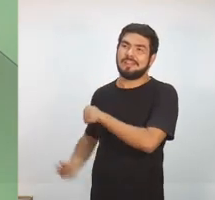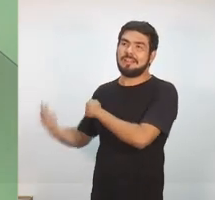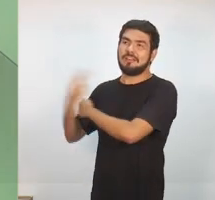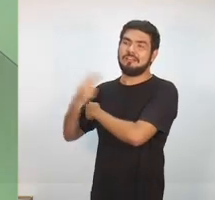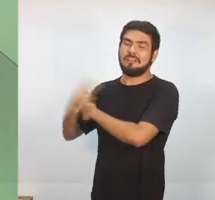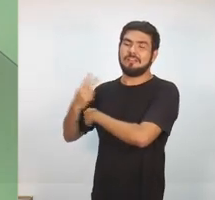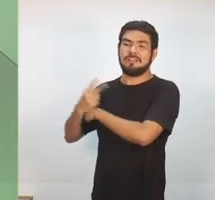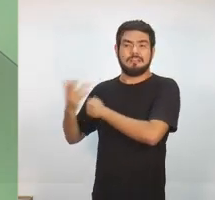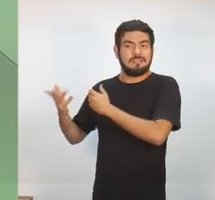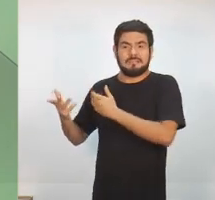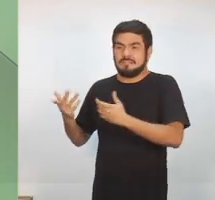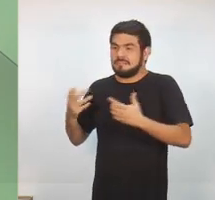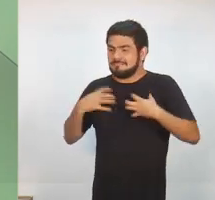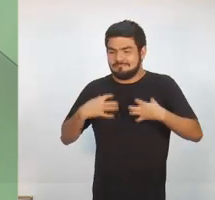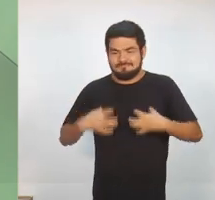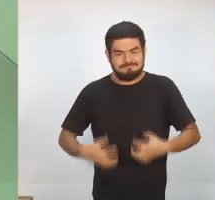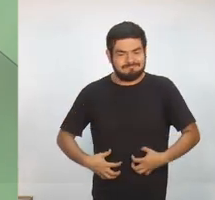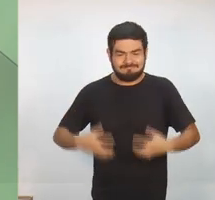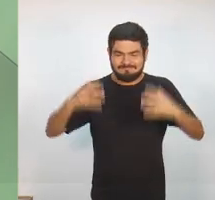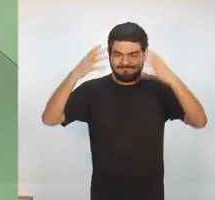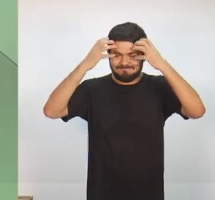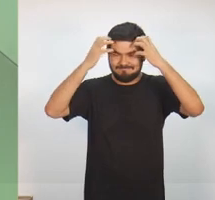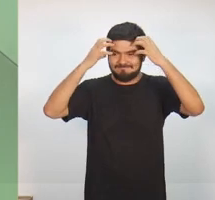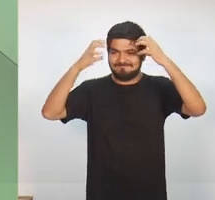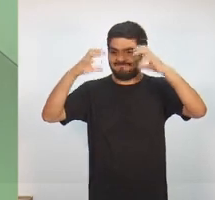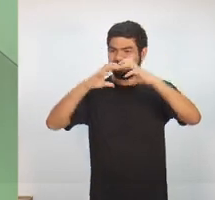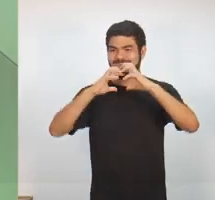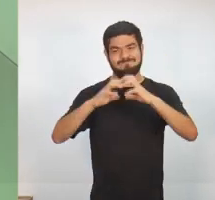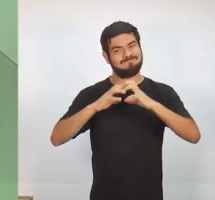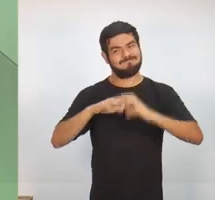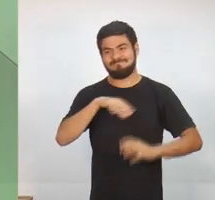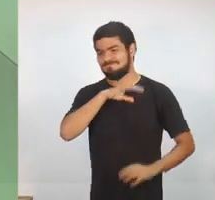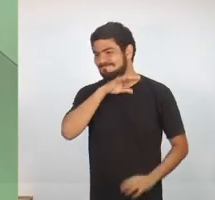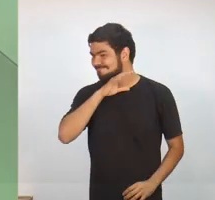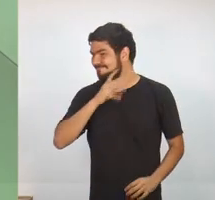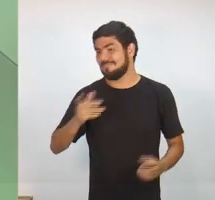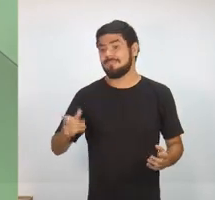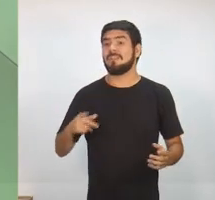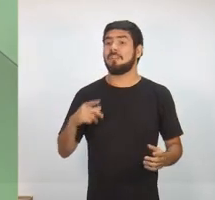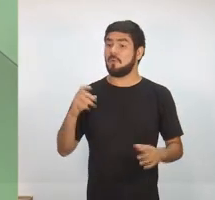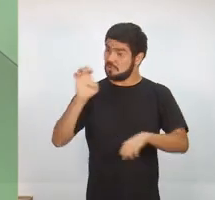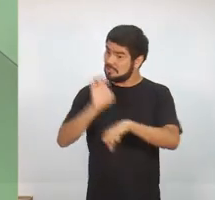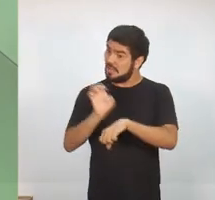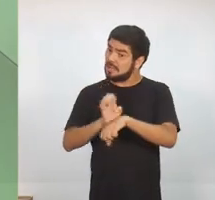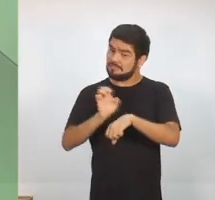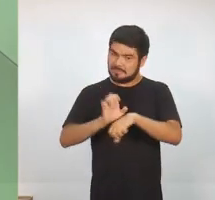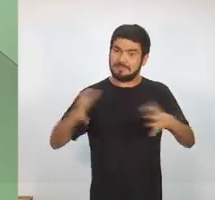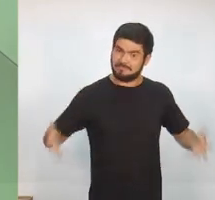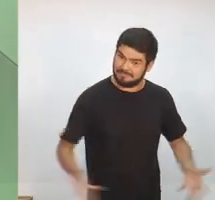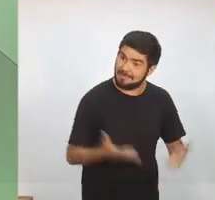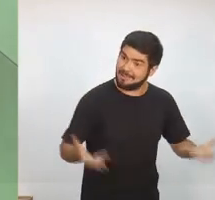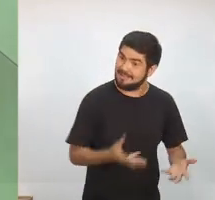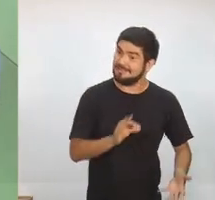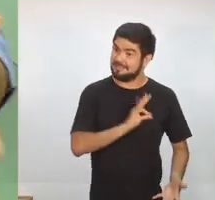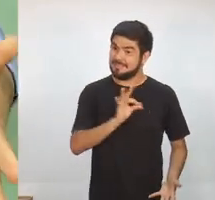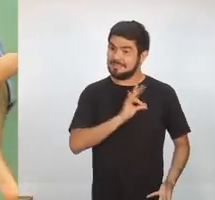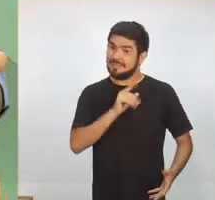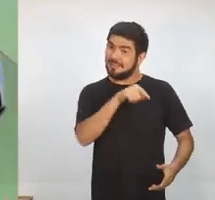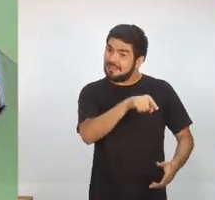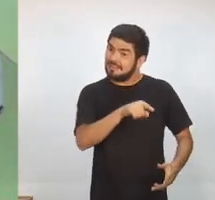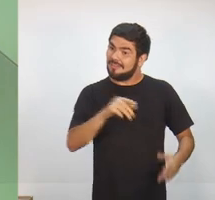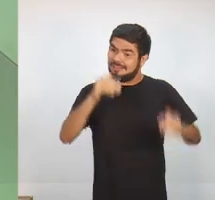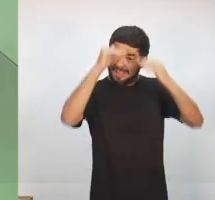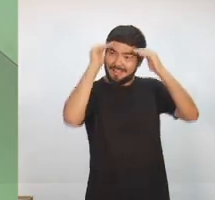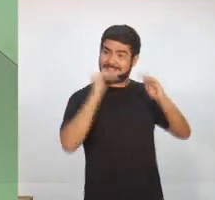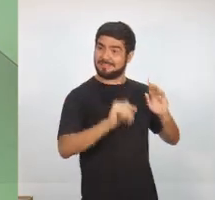assistência física e nem psicológica. O estado tem que agir de maneira muito forte nesse sentido. Tem que respeitar a